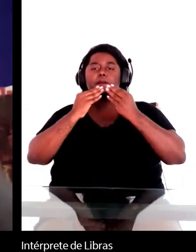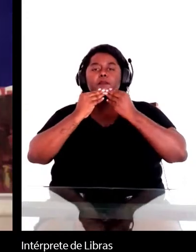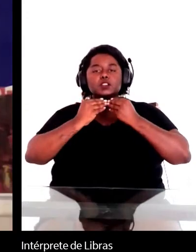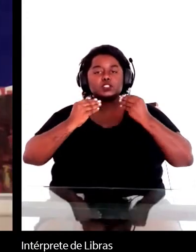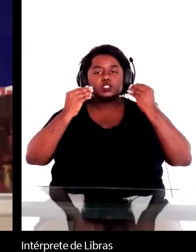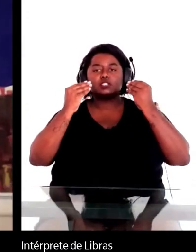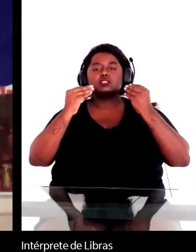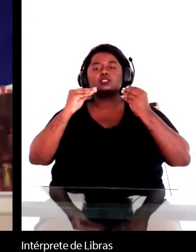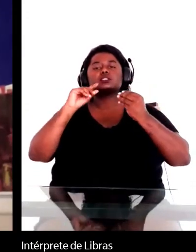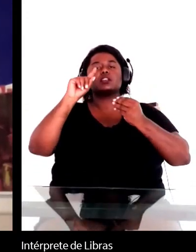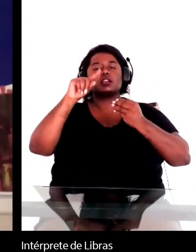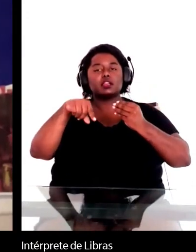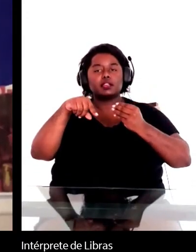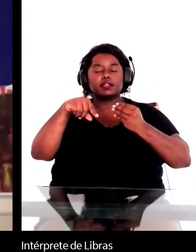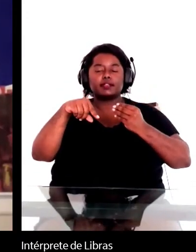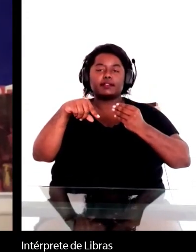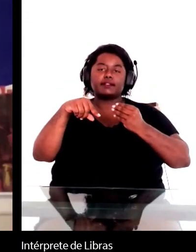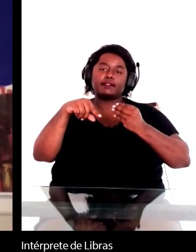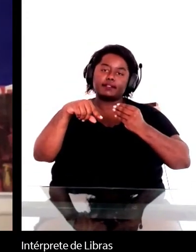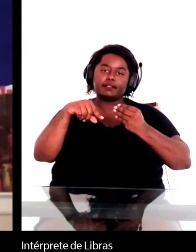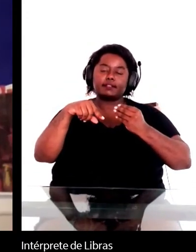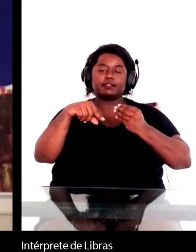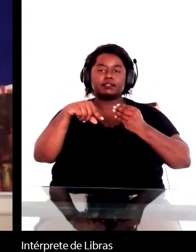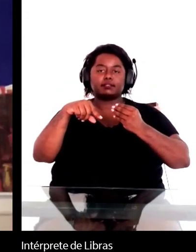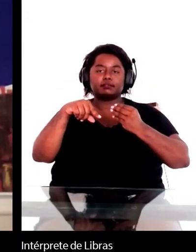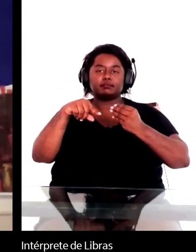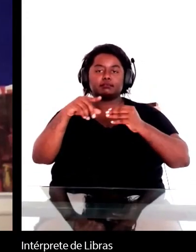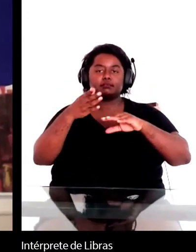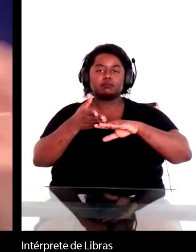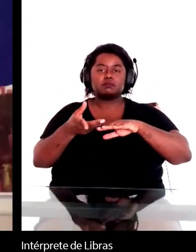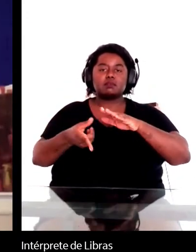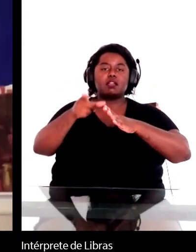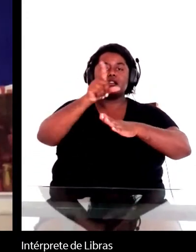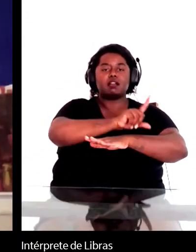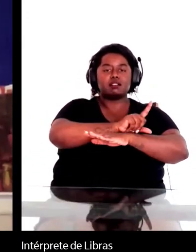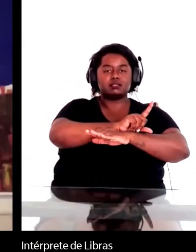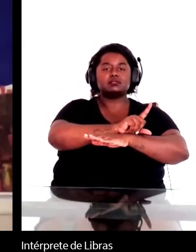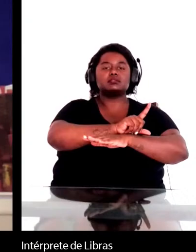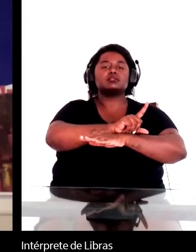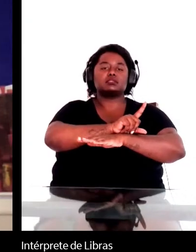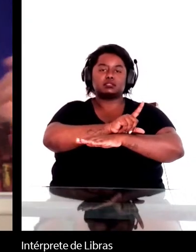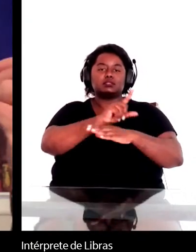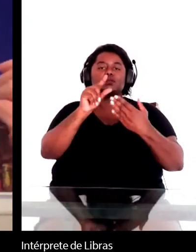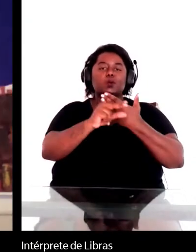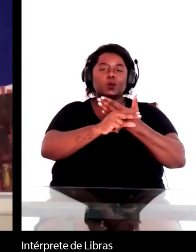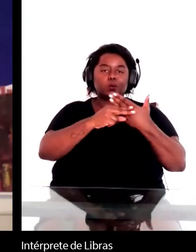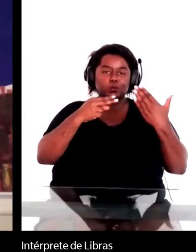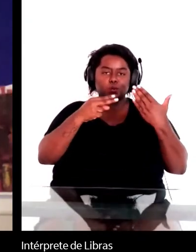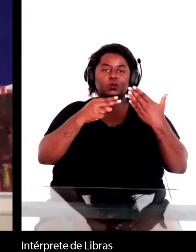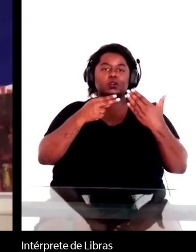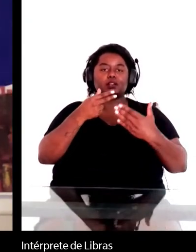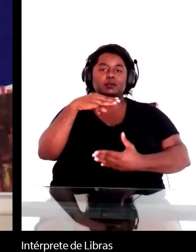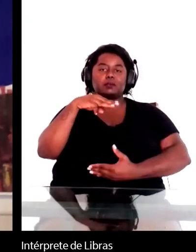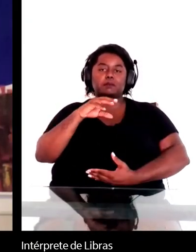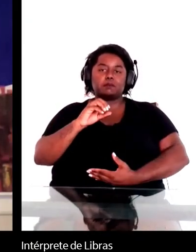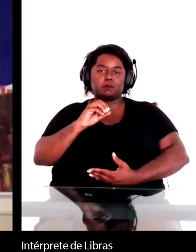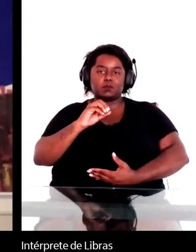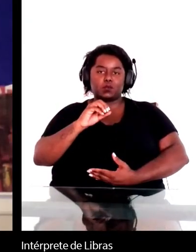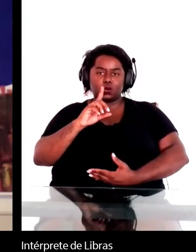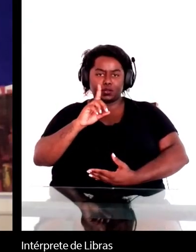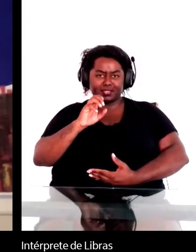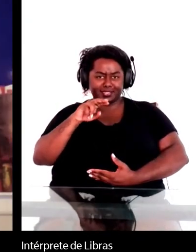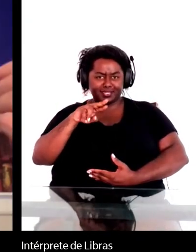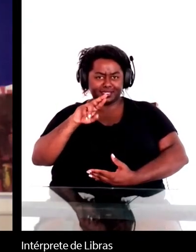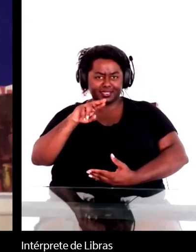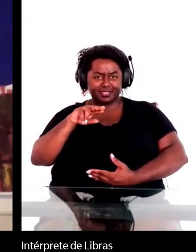precursor de ser autor modernista. Bom, se o Machado realmente inventou